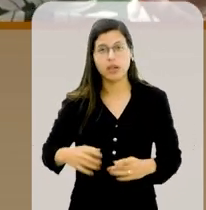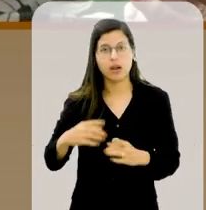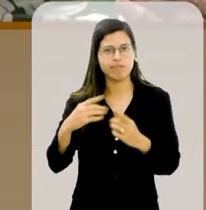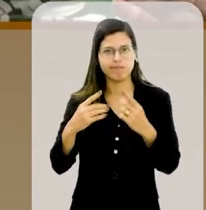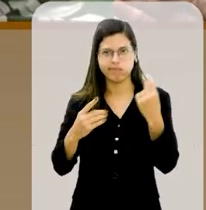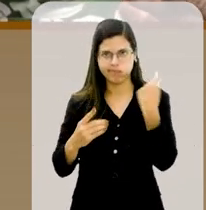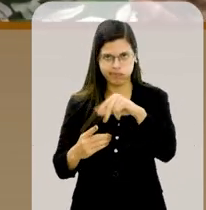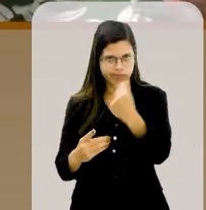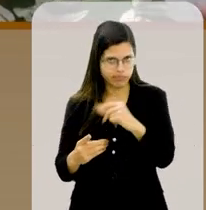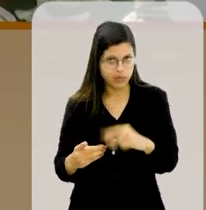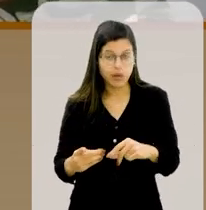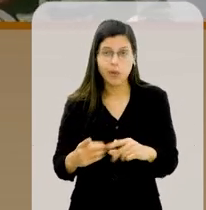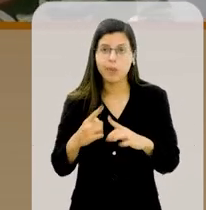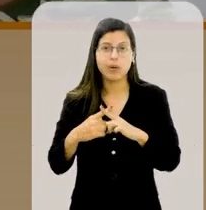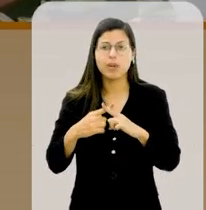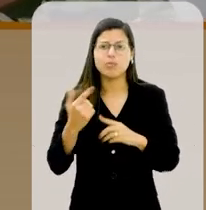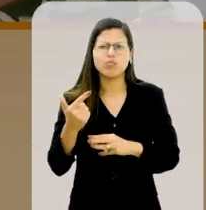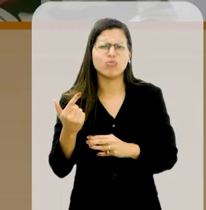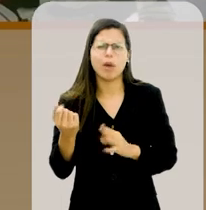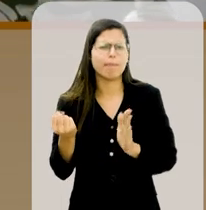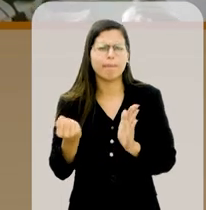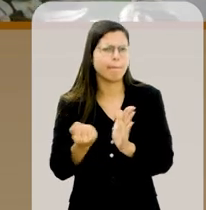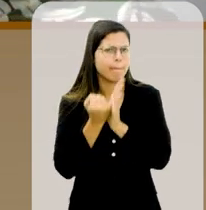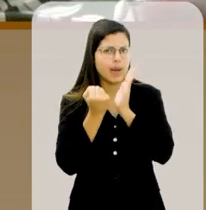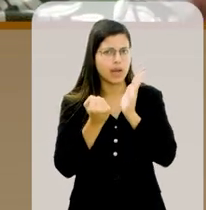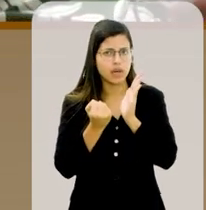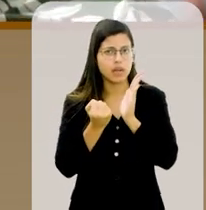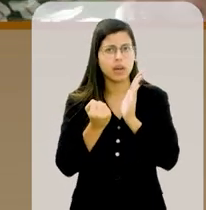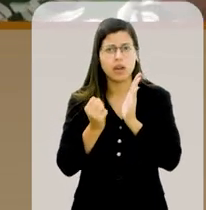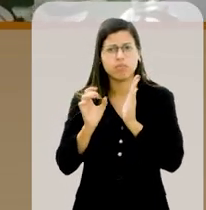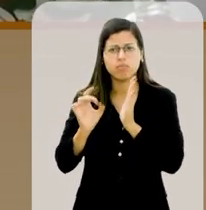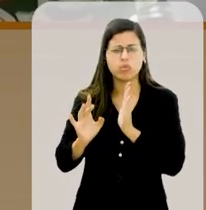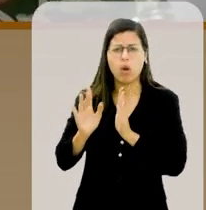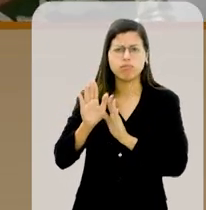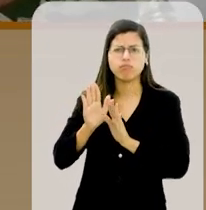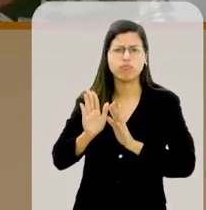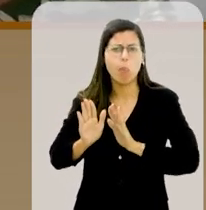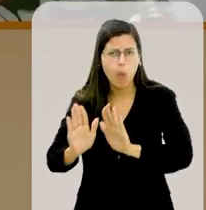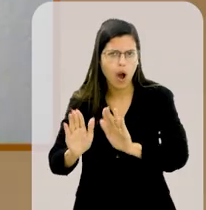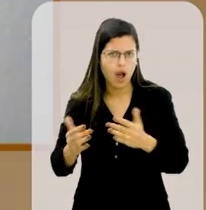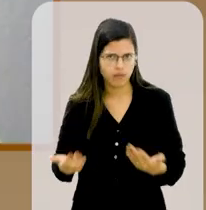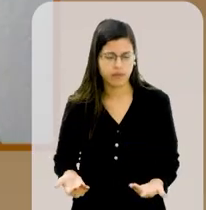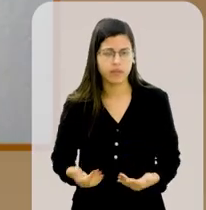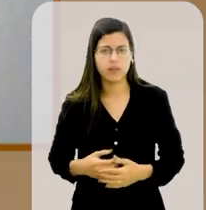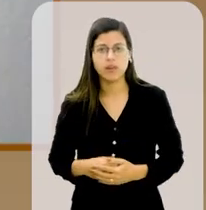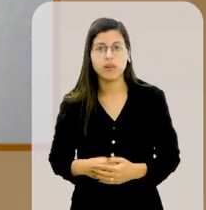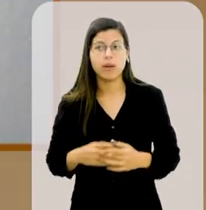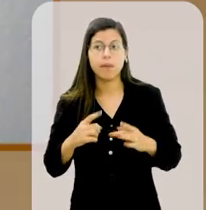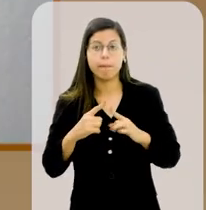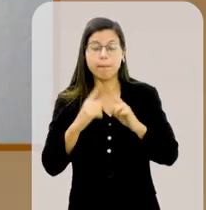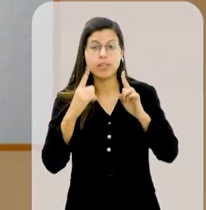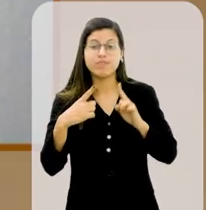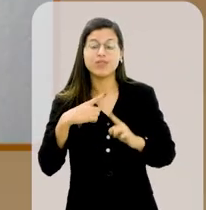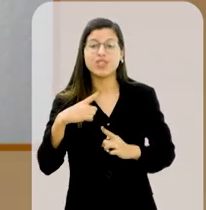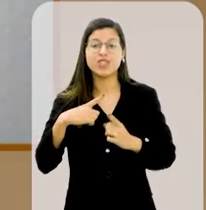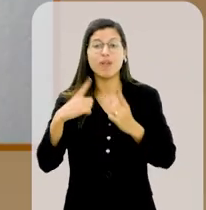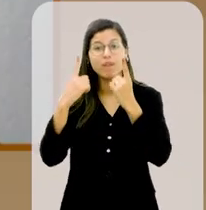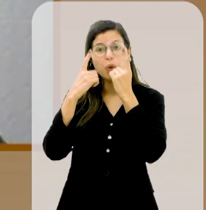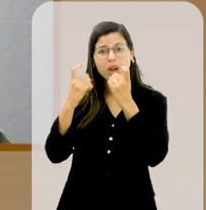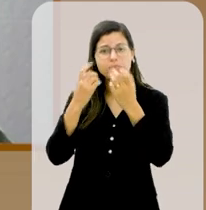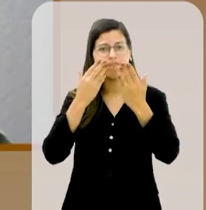agressões físicas não deixavam marca. No máximo, era um empurrão. Mas a agressão